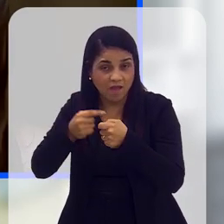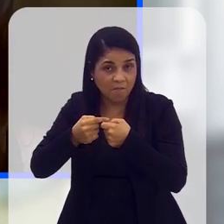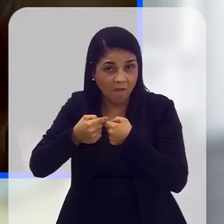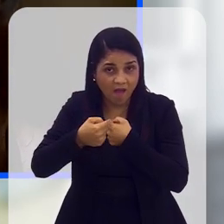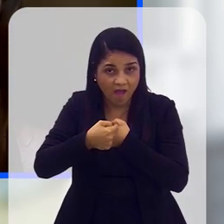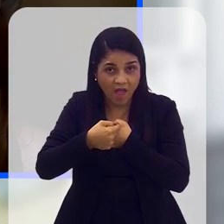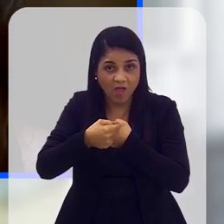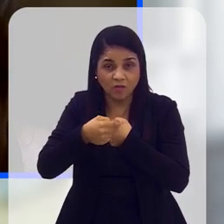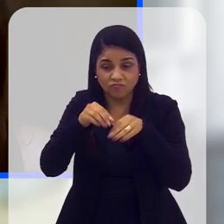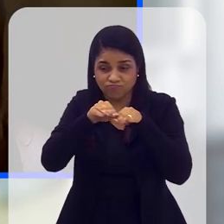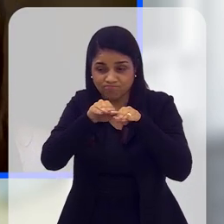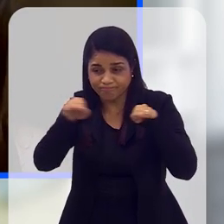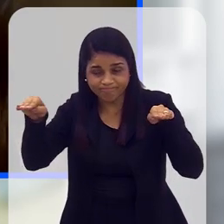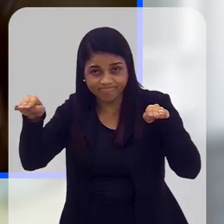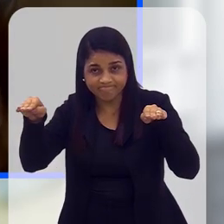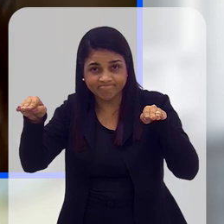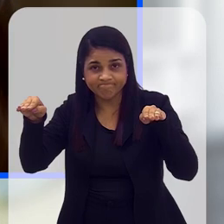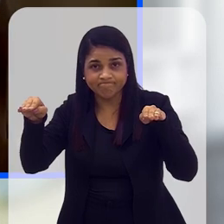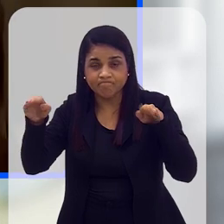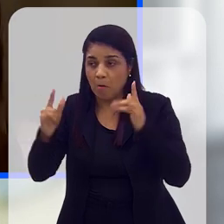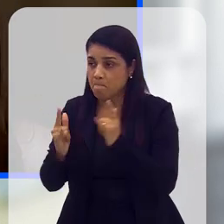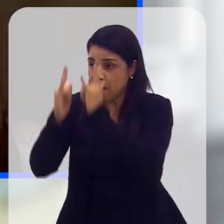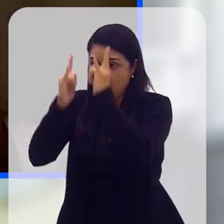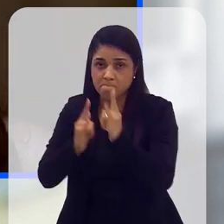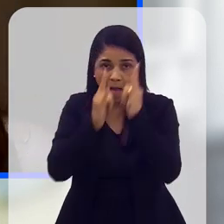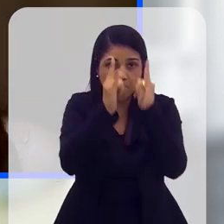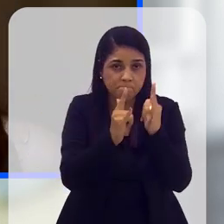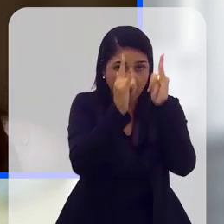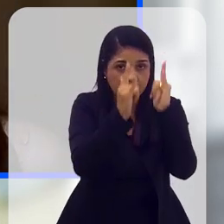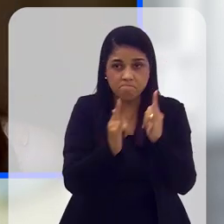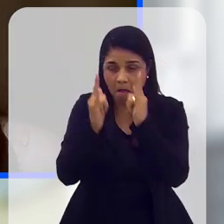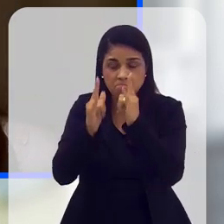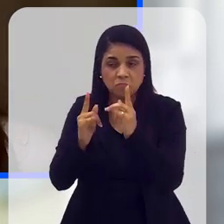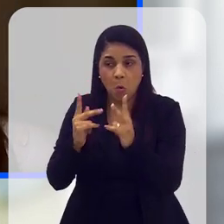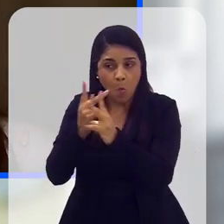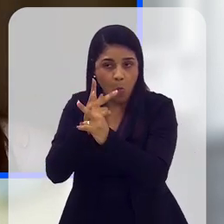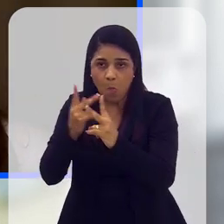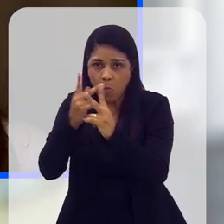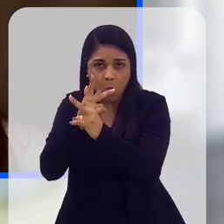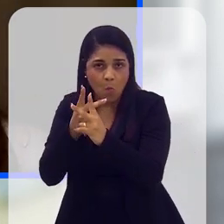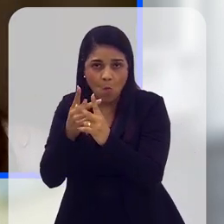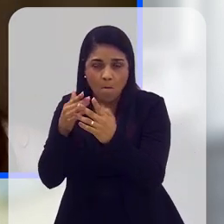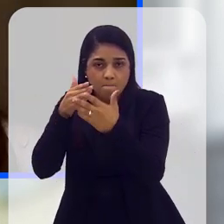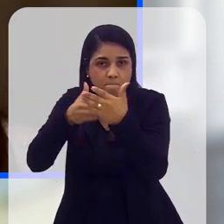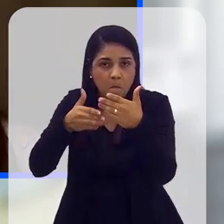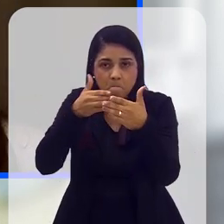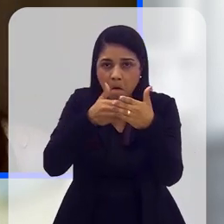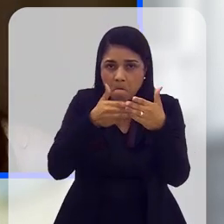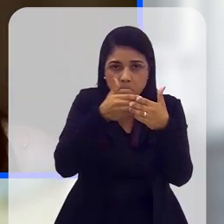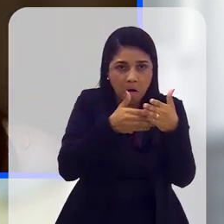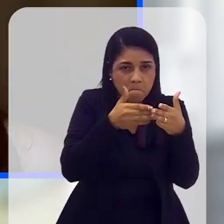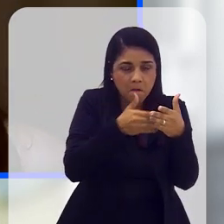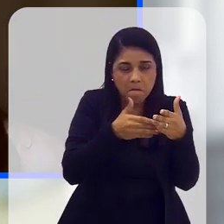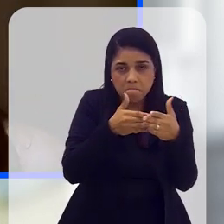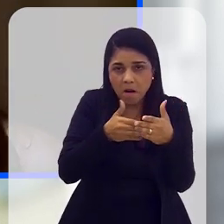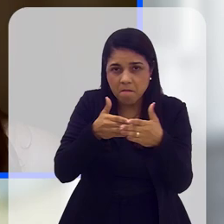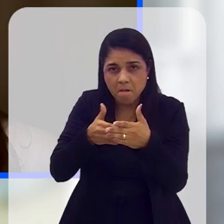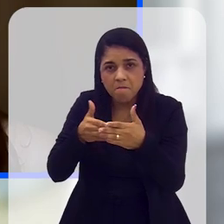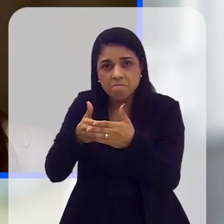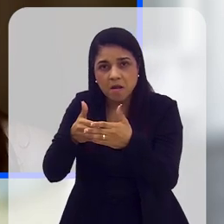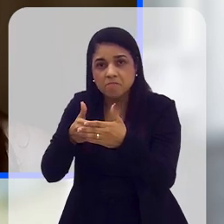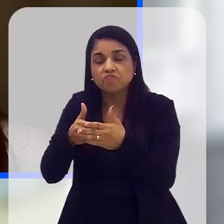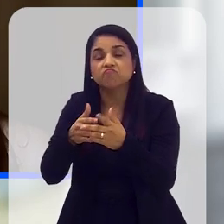desses determinados bairros que são bastante verticalizados, por exemplo, eles acabam não tendo uma entrada efetiva nessas